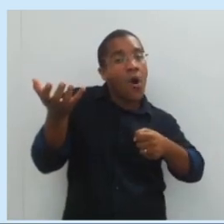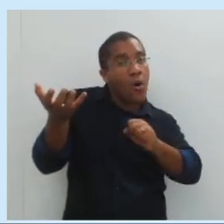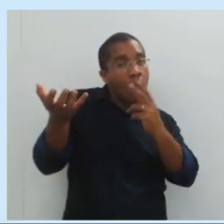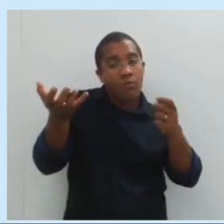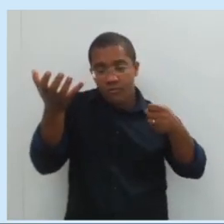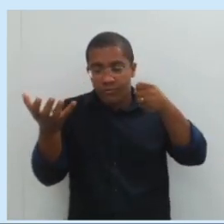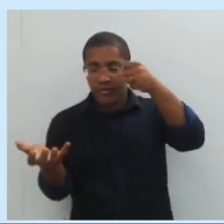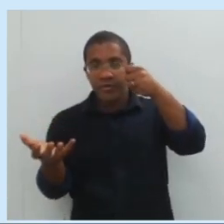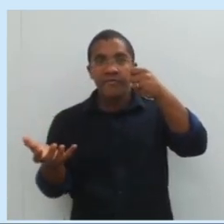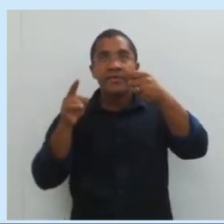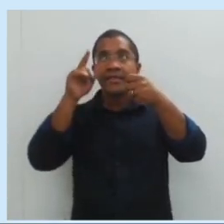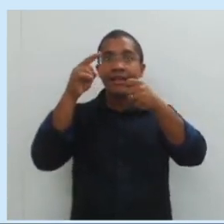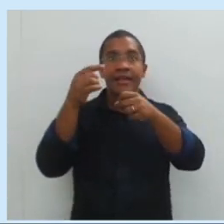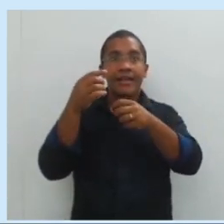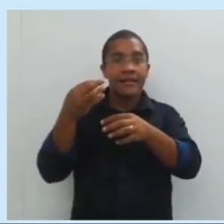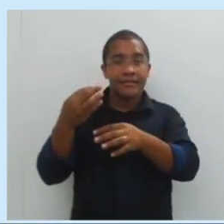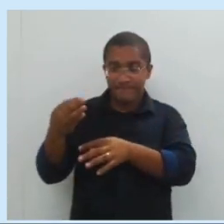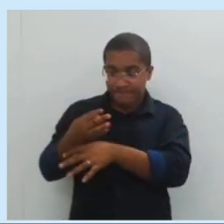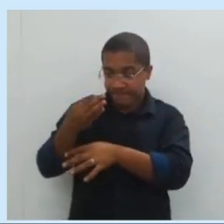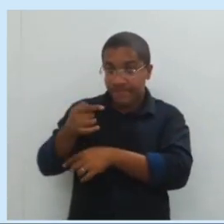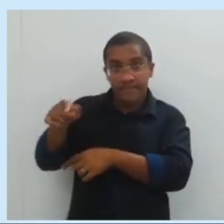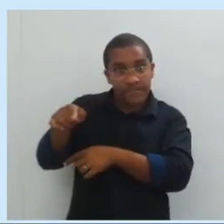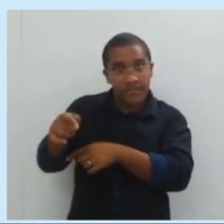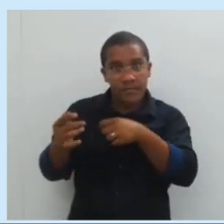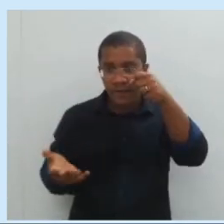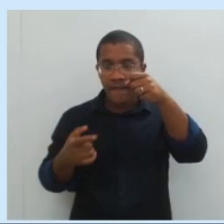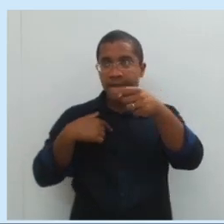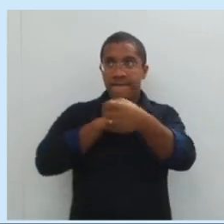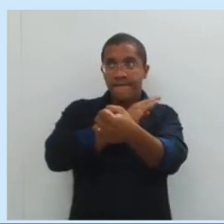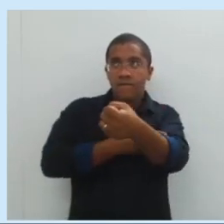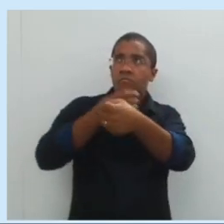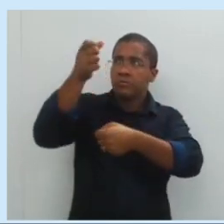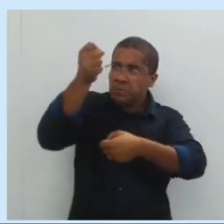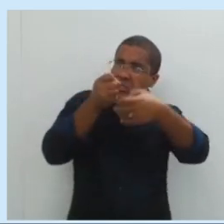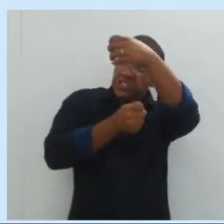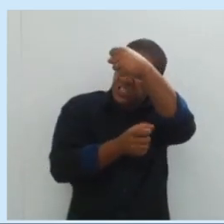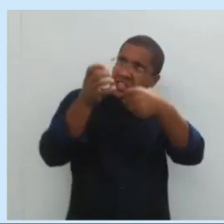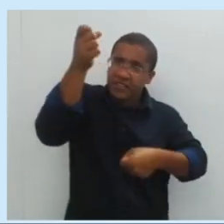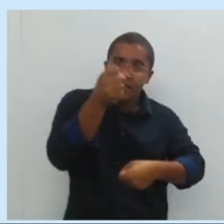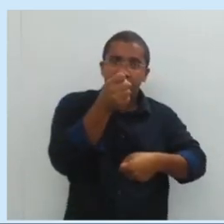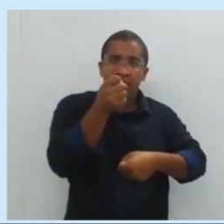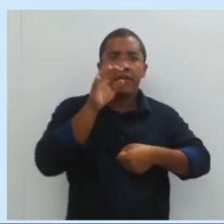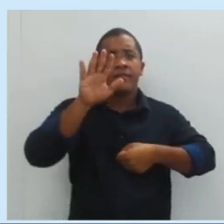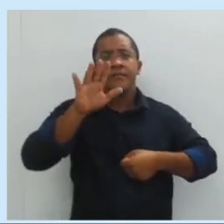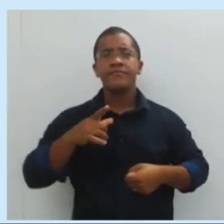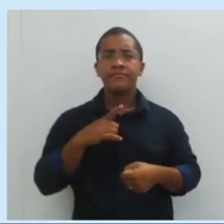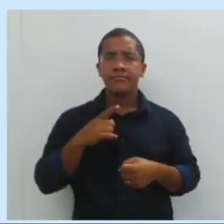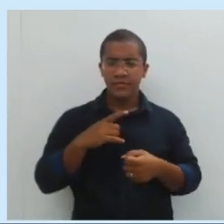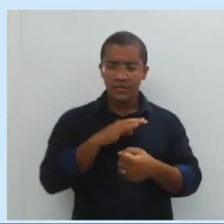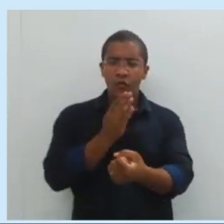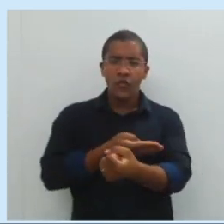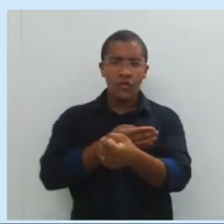força de resistência. Eu vou subir essa força utilizando minha força potente, sendo que com menor